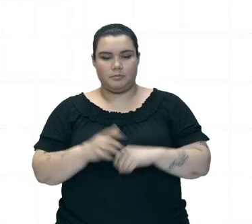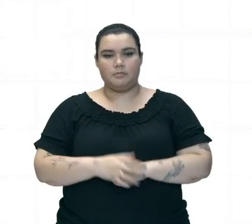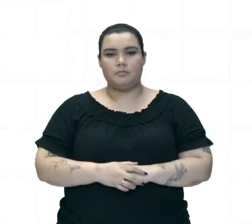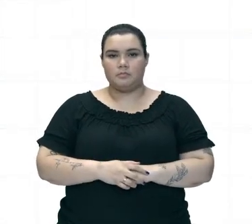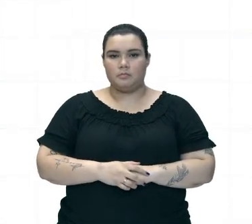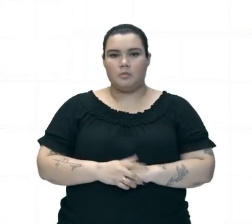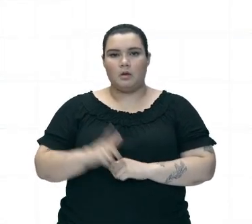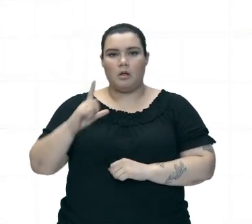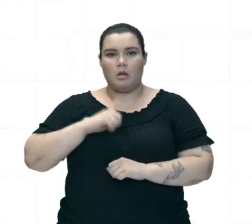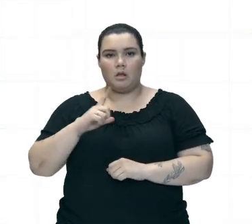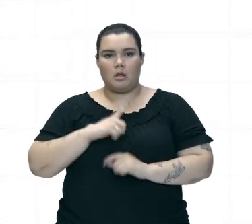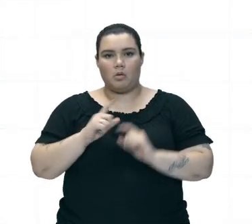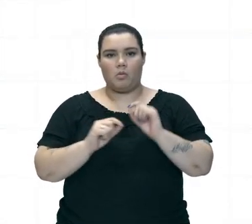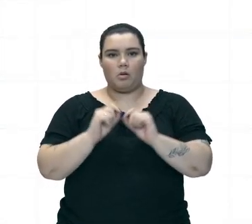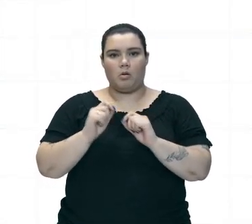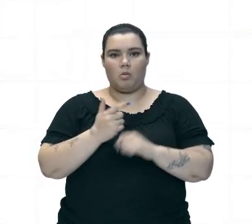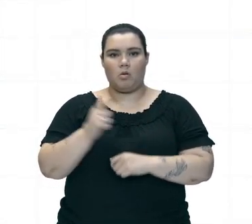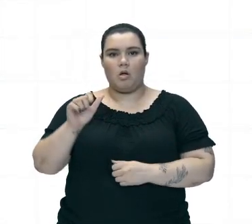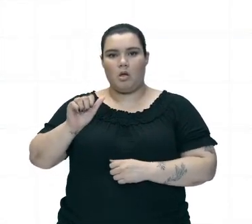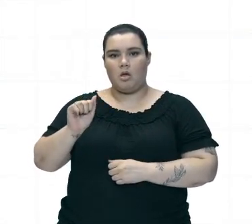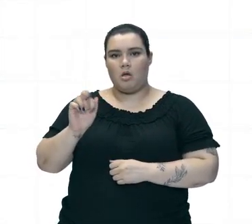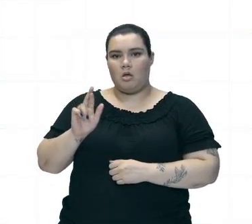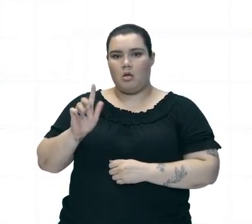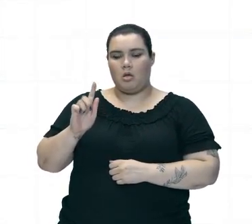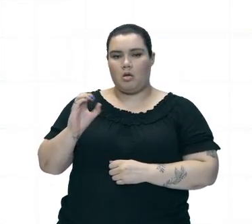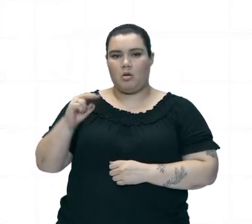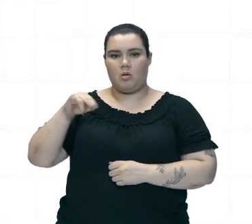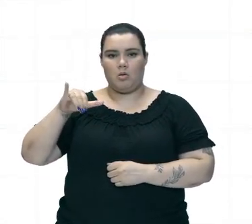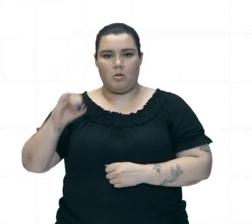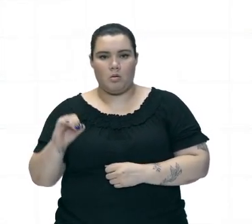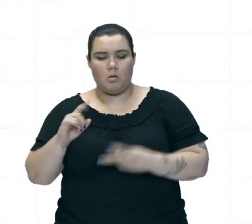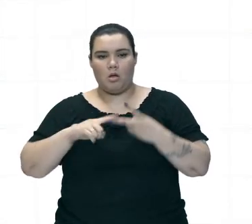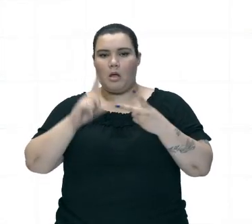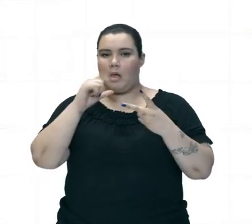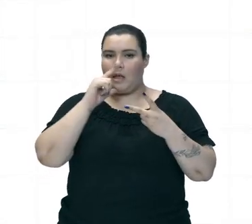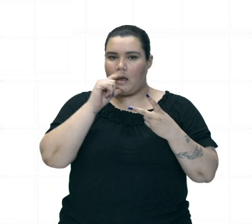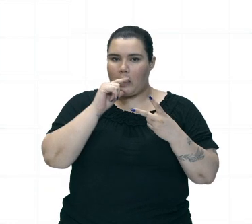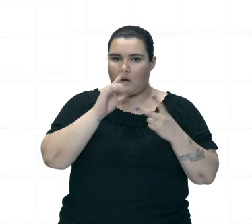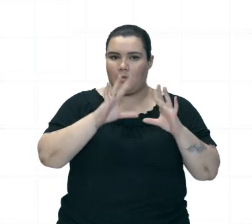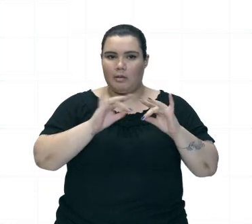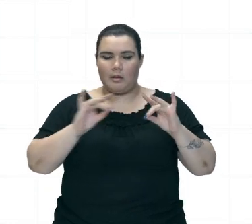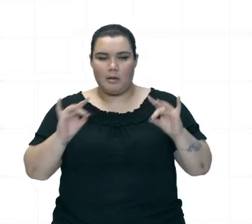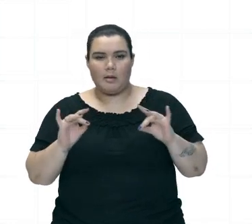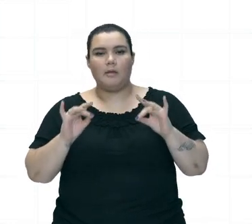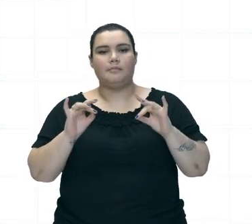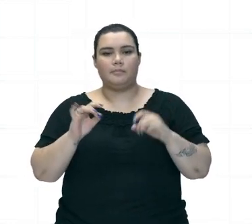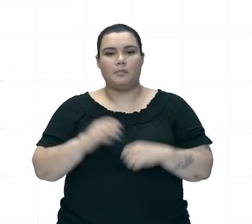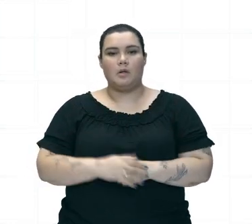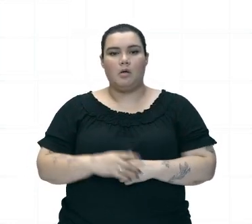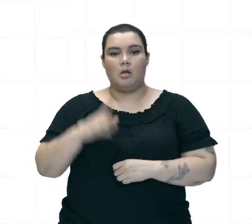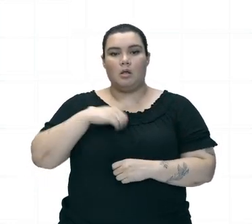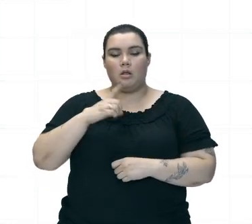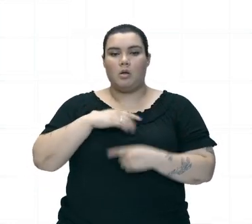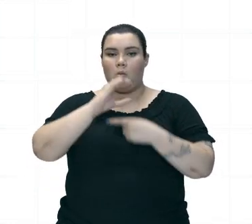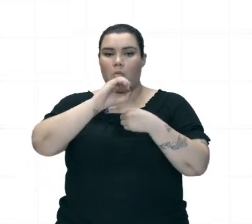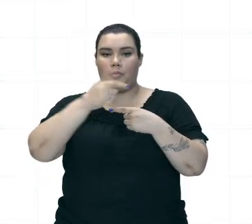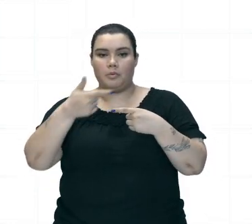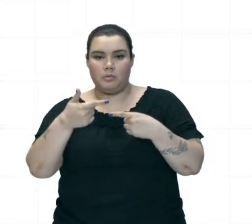Líquido Gasoso O oxigênio Dê uma olhada Gasoso